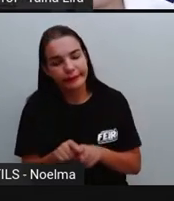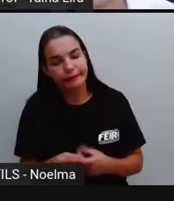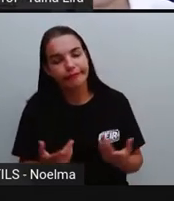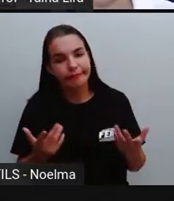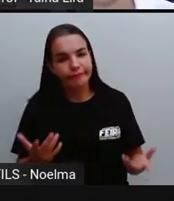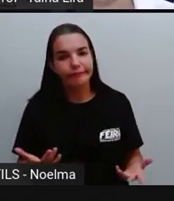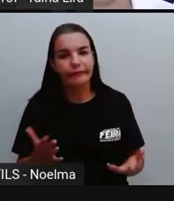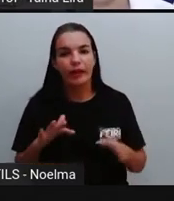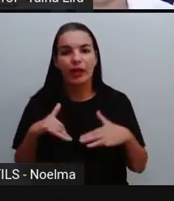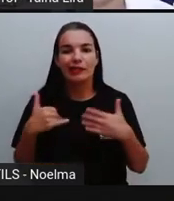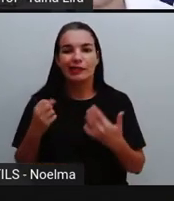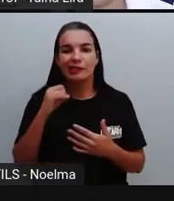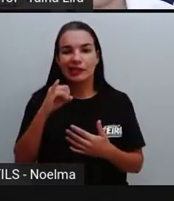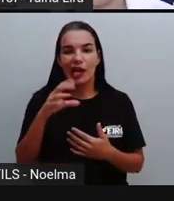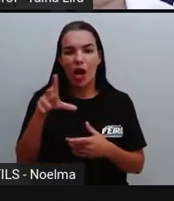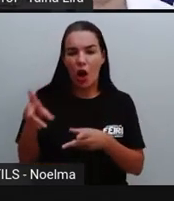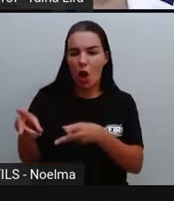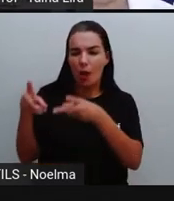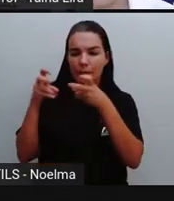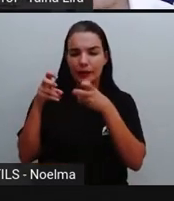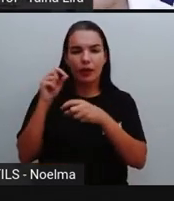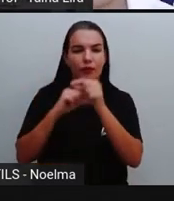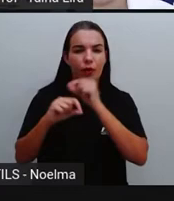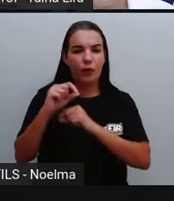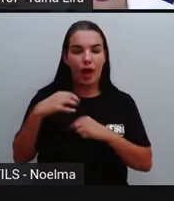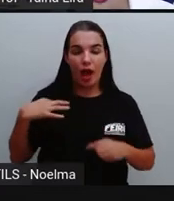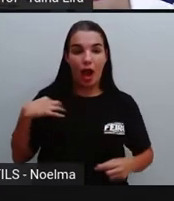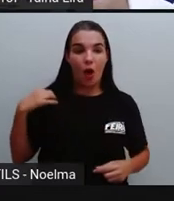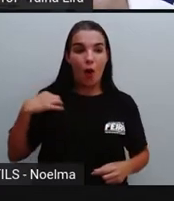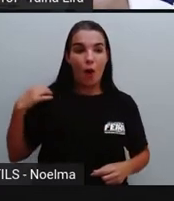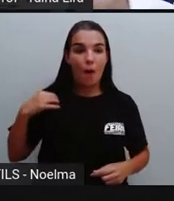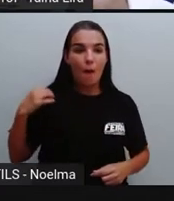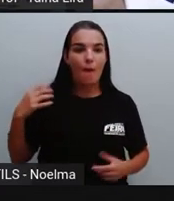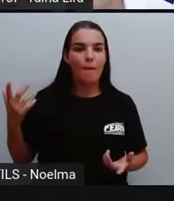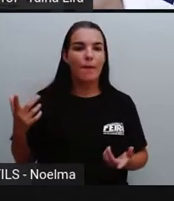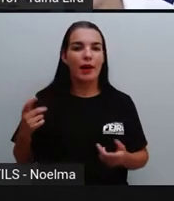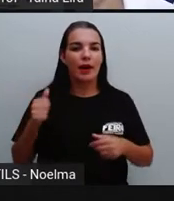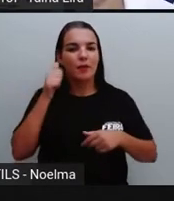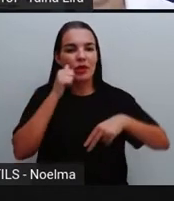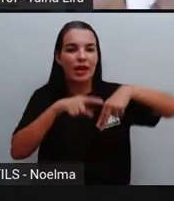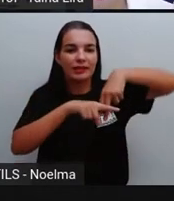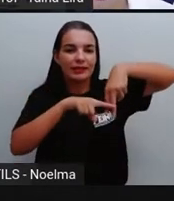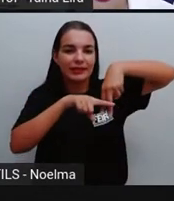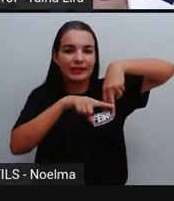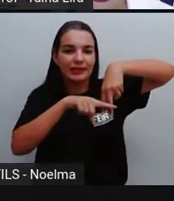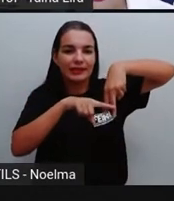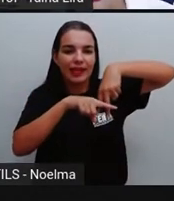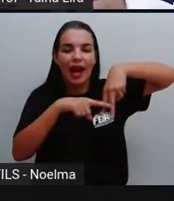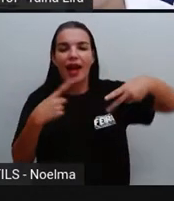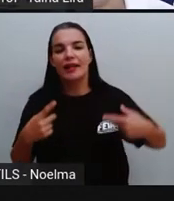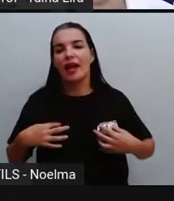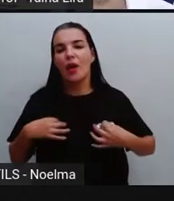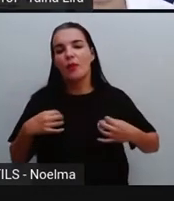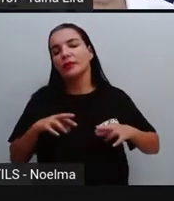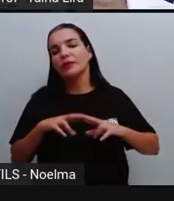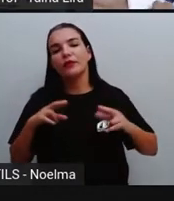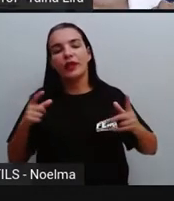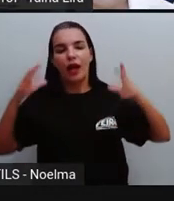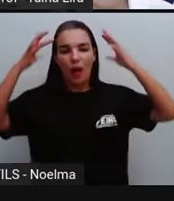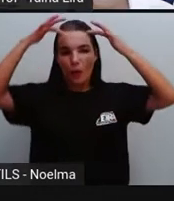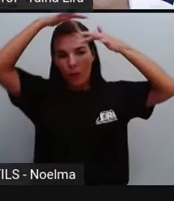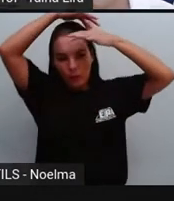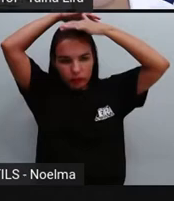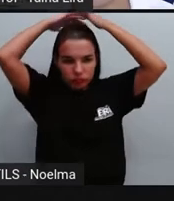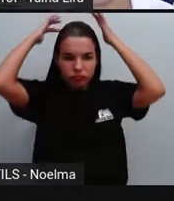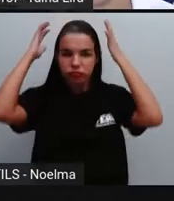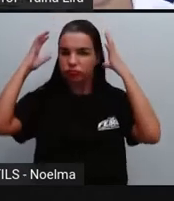ó, se a gente observar do próprio fardamento, da roupa, certo? Que é uma roupa diferente do penteado que as